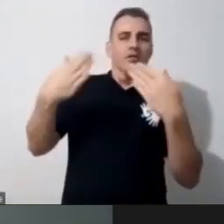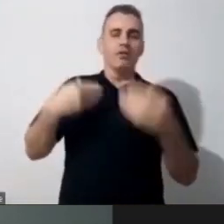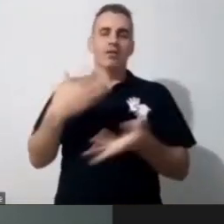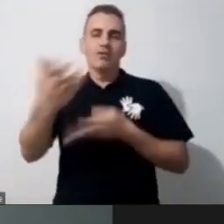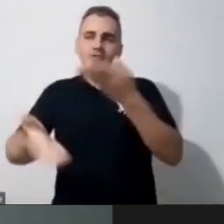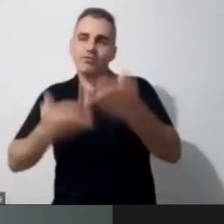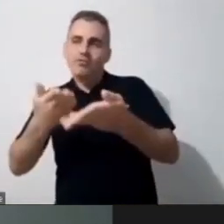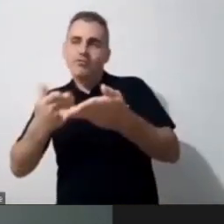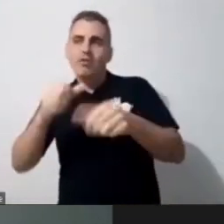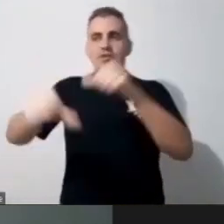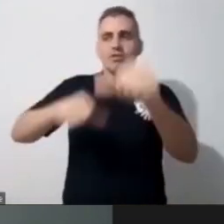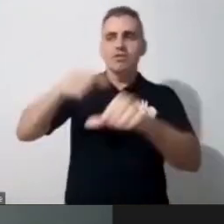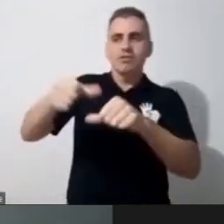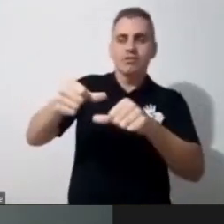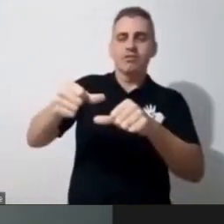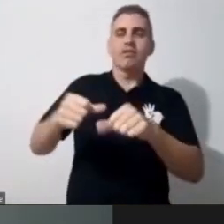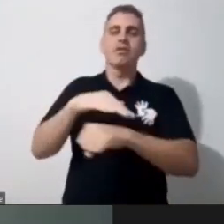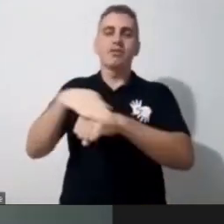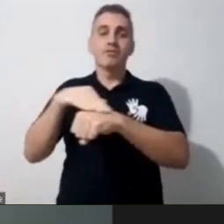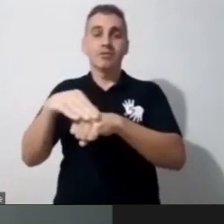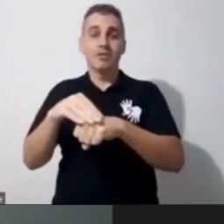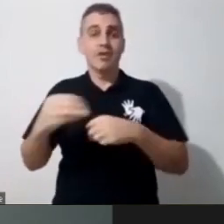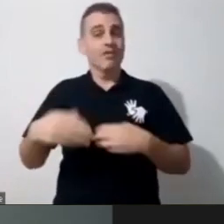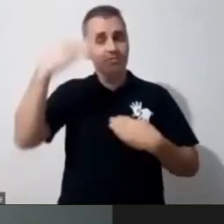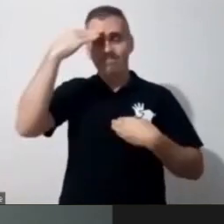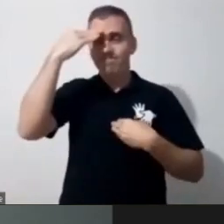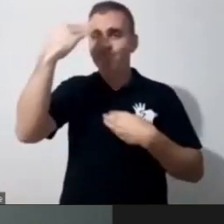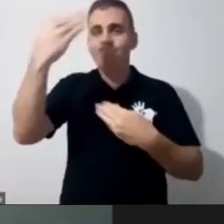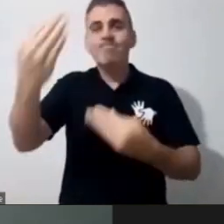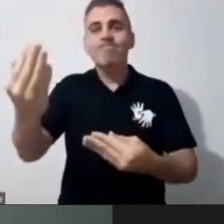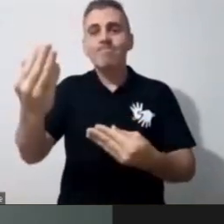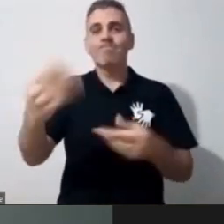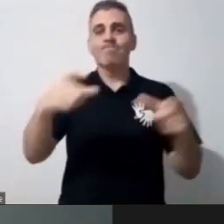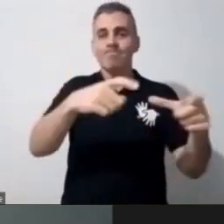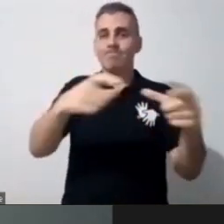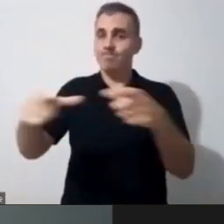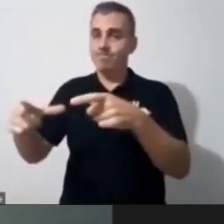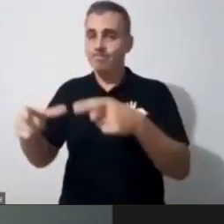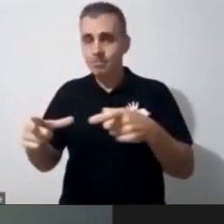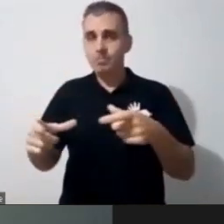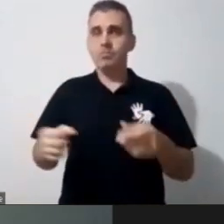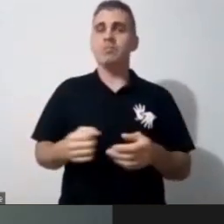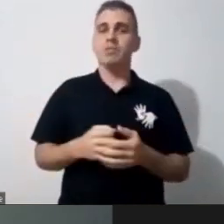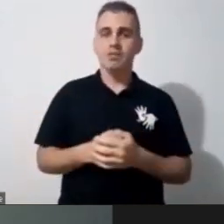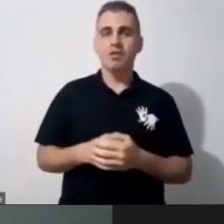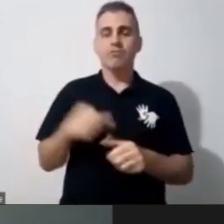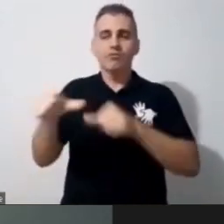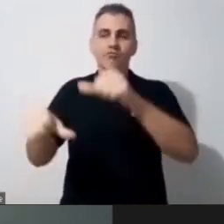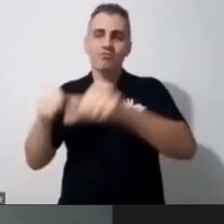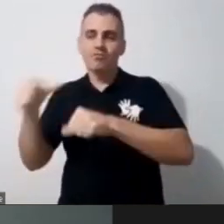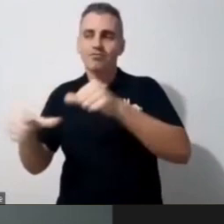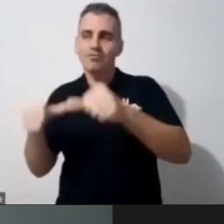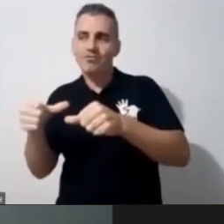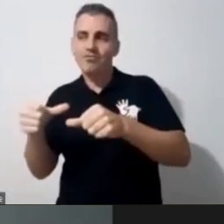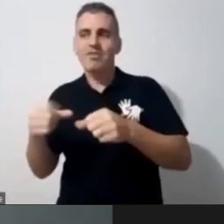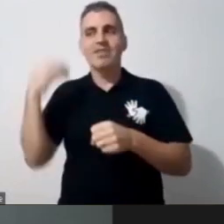primeiramente a gente não pode esquecer de agradecer o espaço que a gente está, né, que nos coloca nesse lugar de troca. Acho que a Kay já